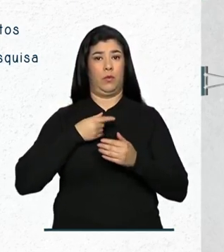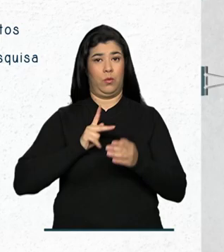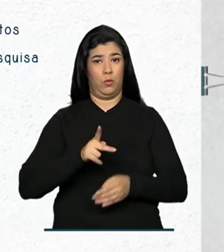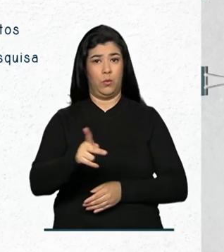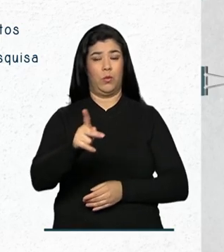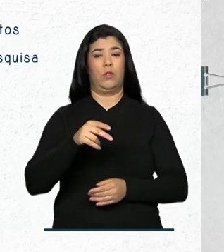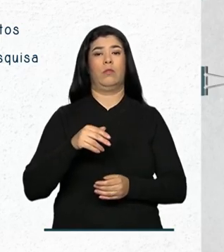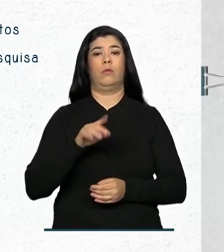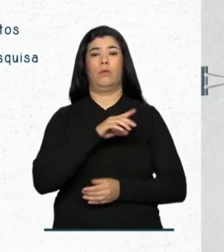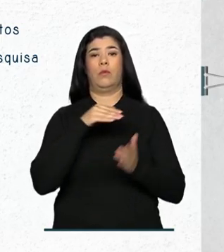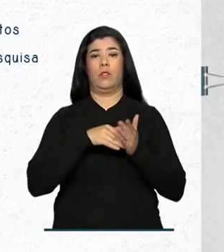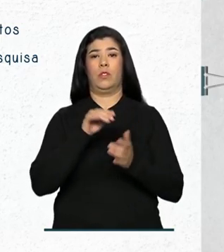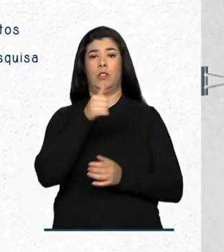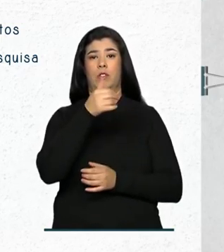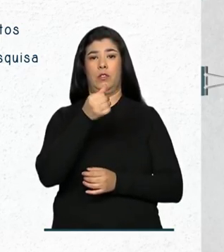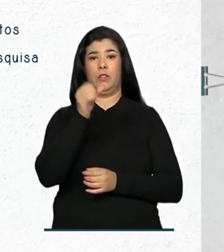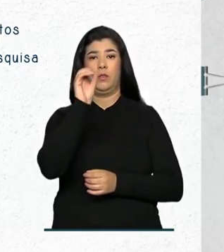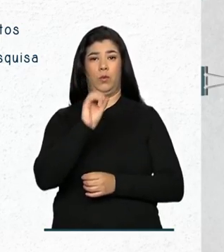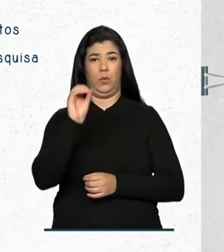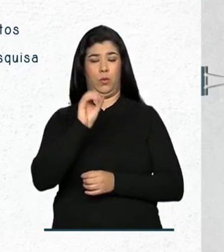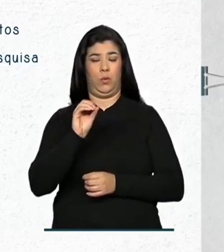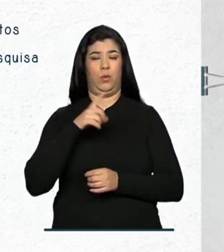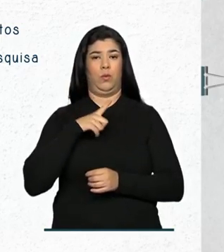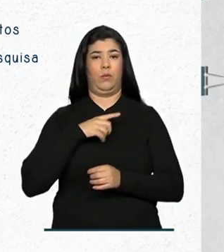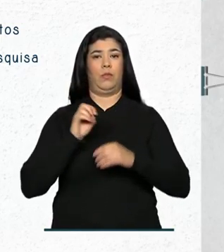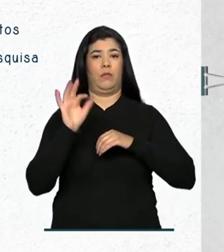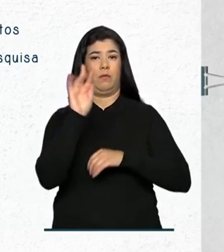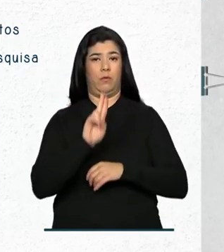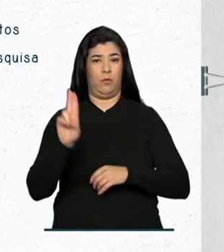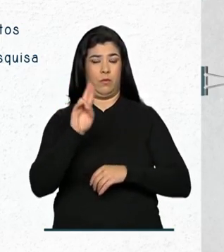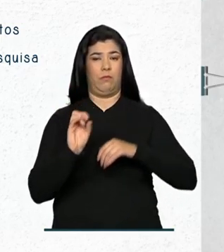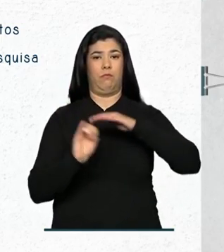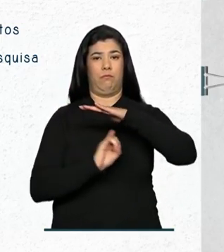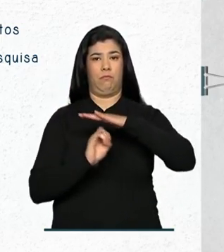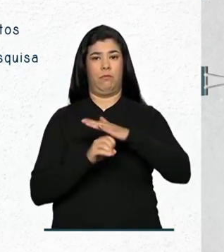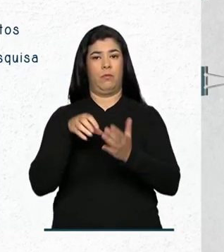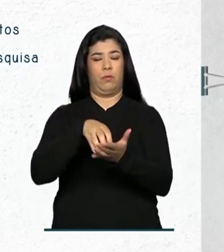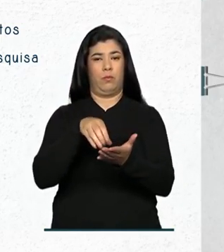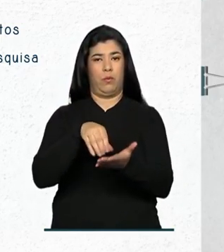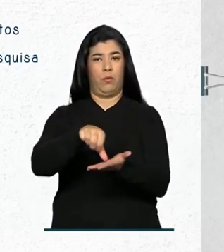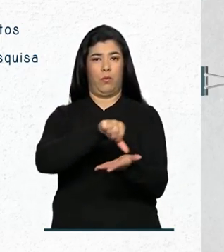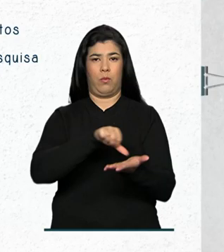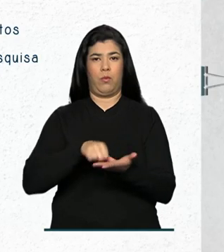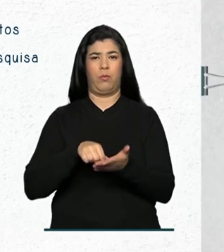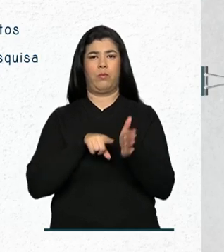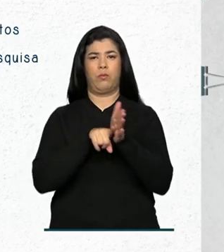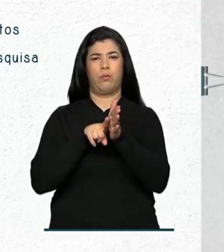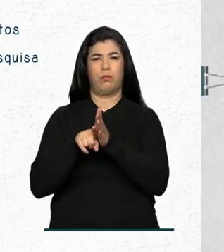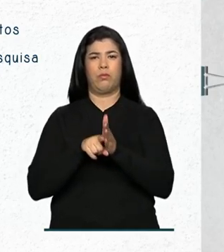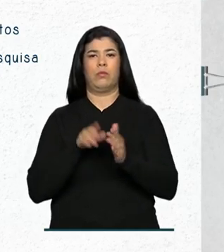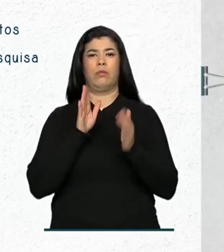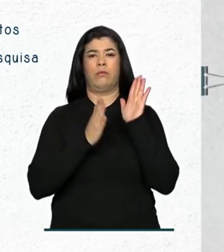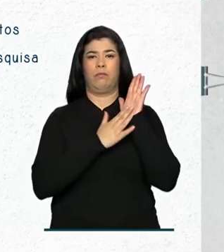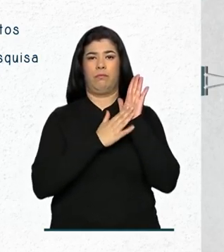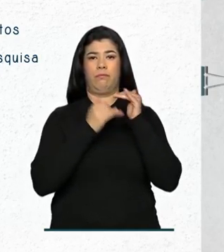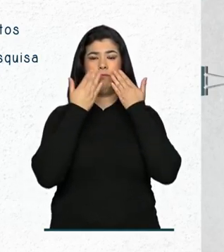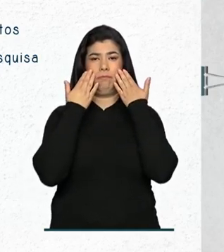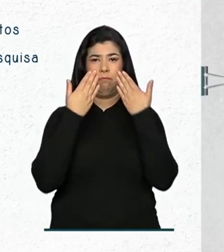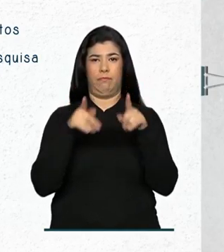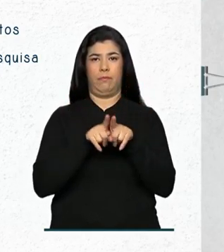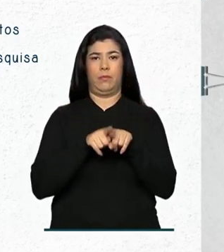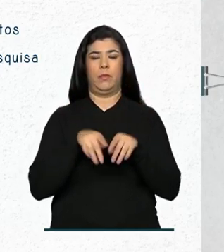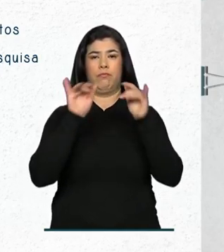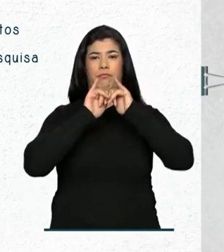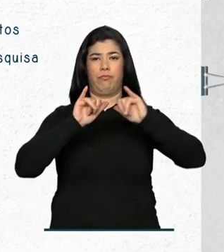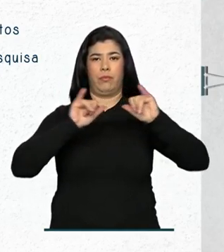a data limite para universidades, institutos tecnológicos e centros de pesquisa apresentarem suas propostas. A chamada